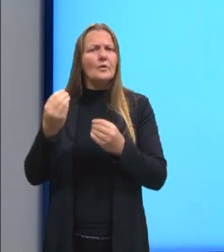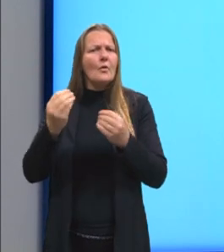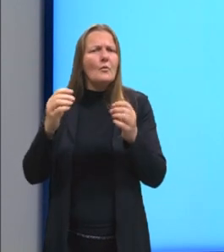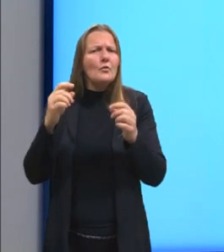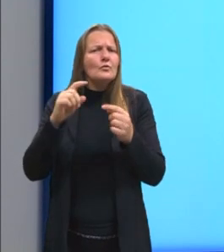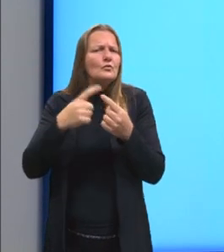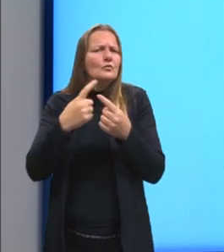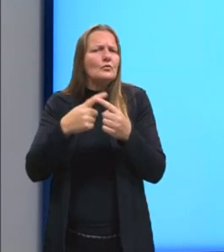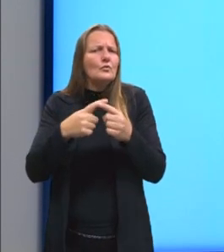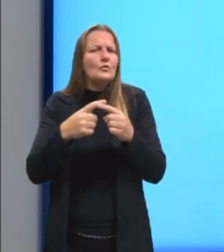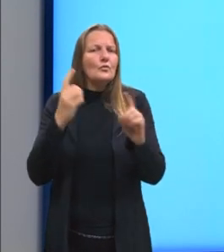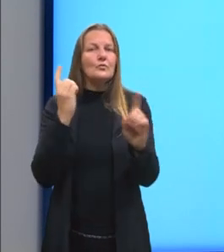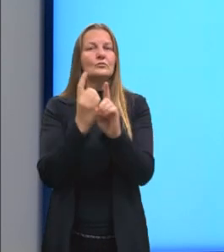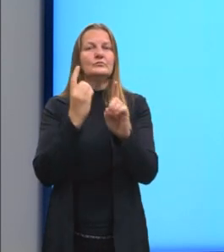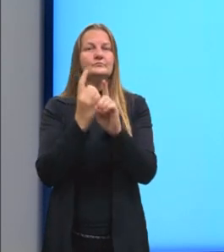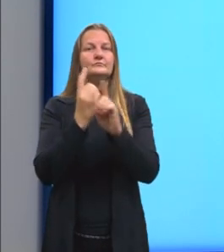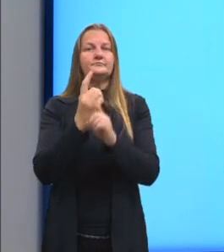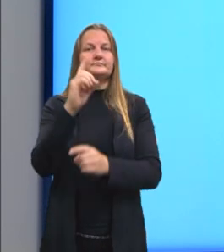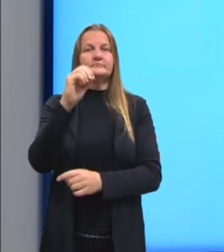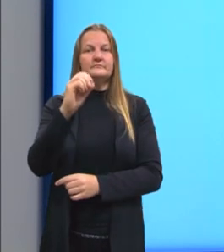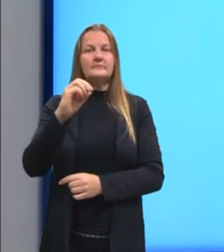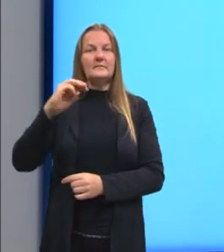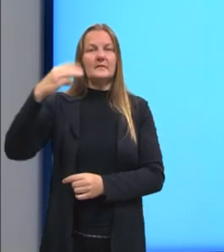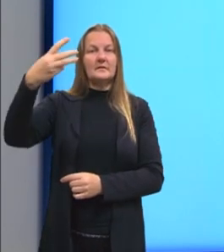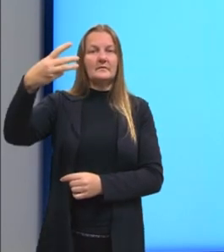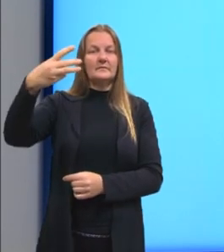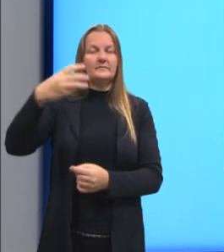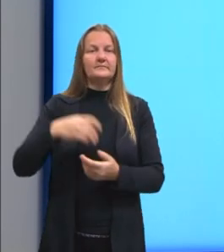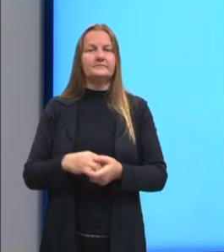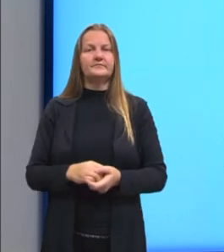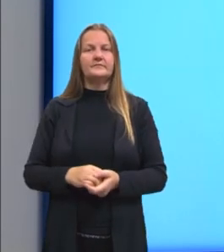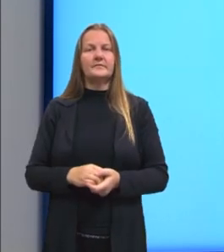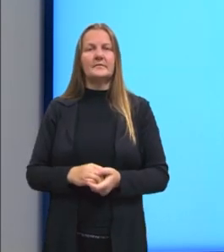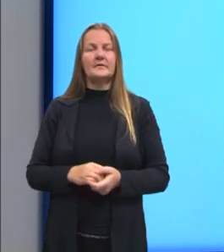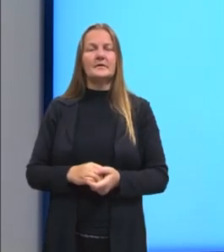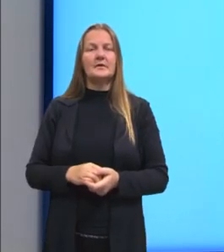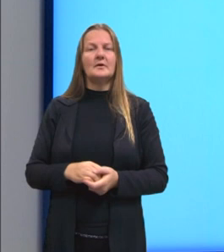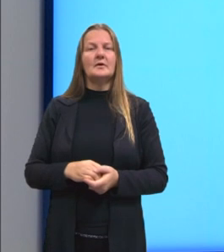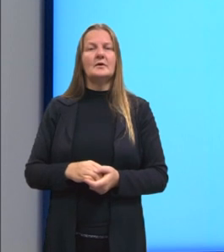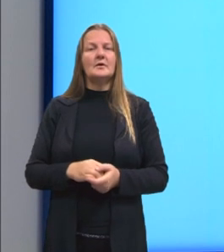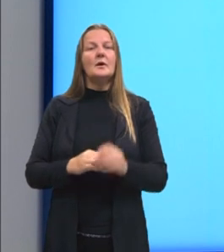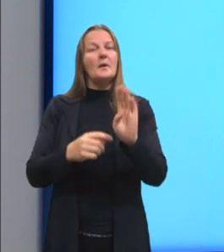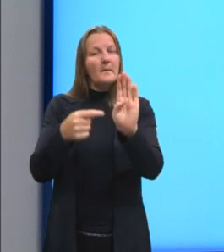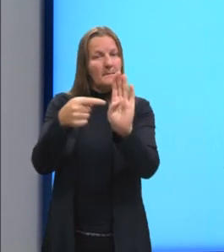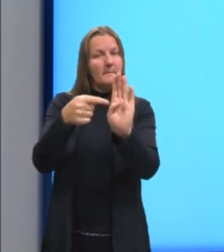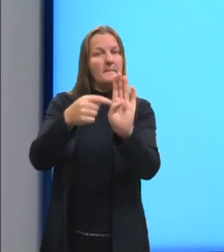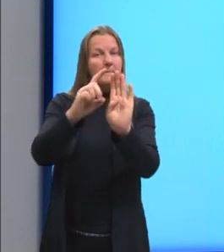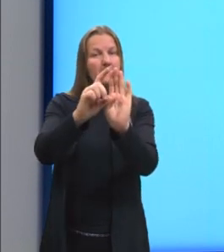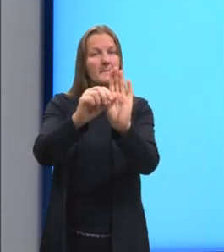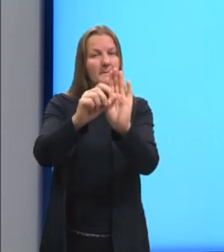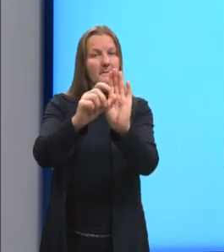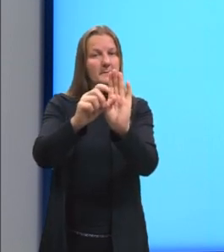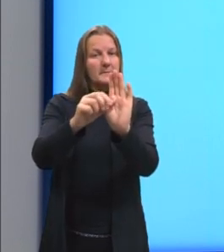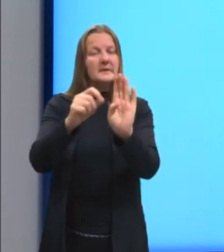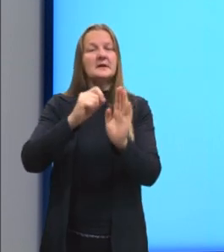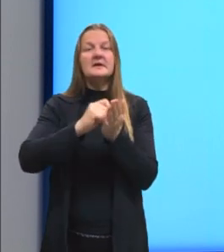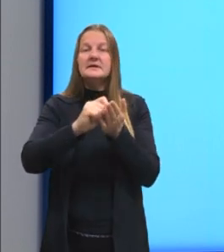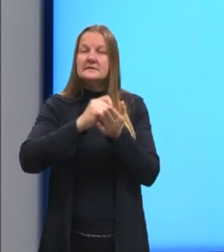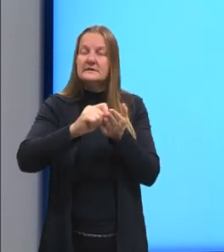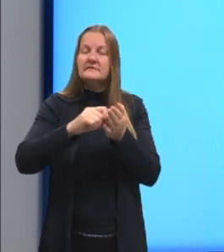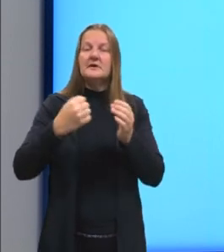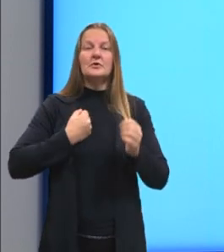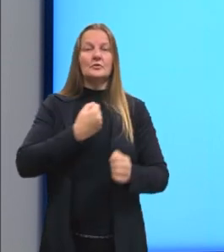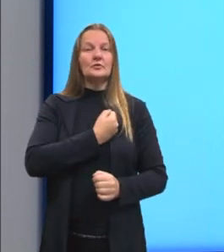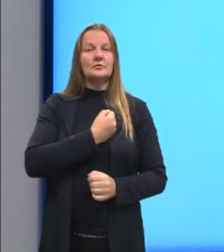nesse 10 elevado a 3? Este aqui é o formato de notação científica. É reescrever um número